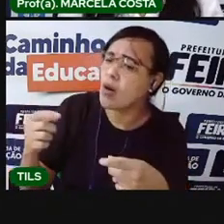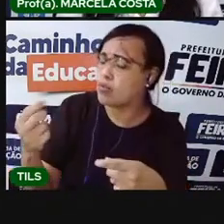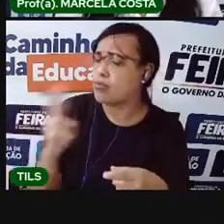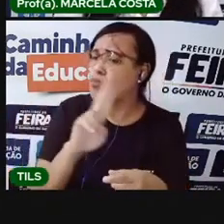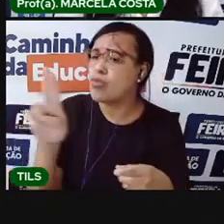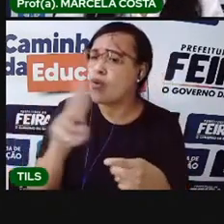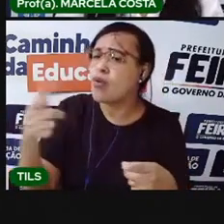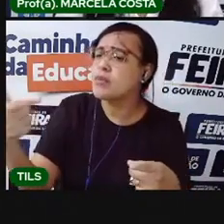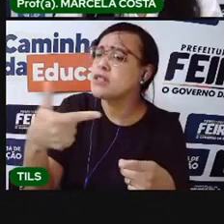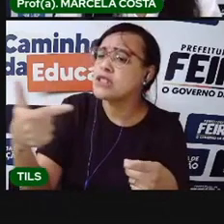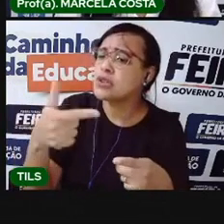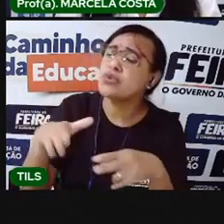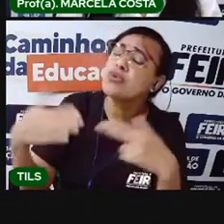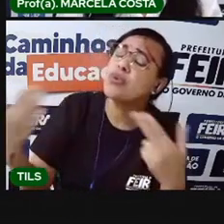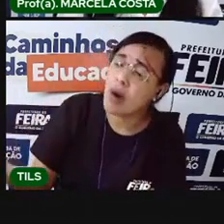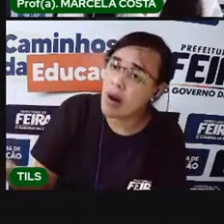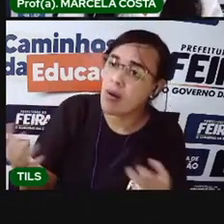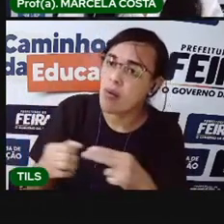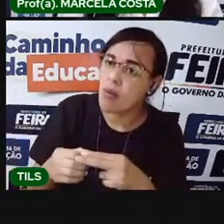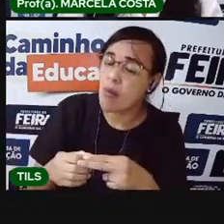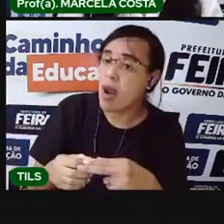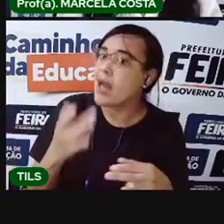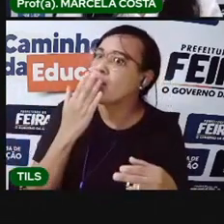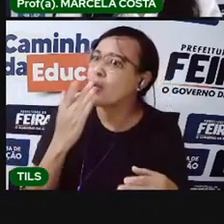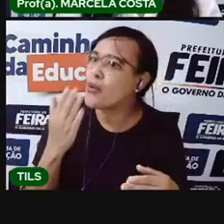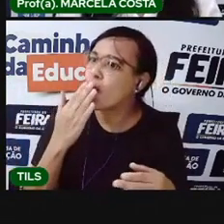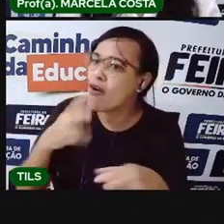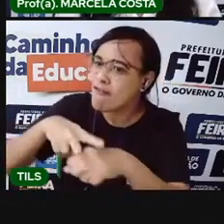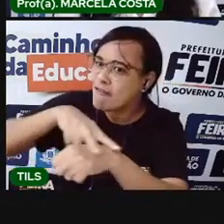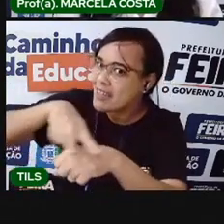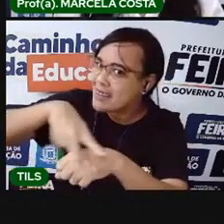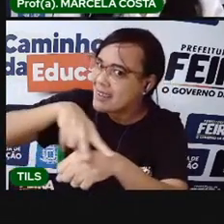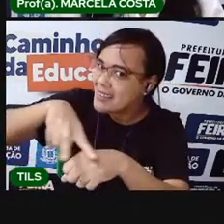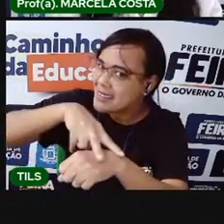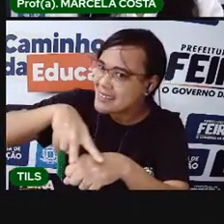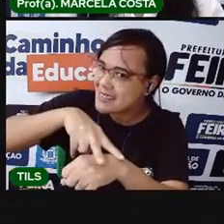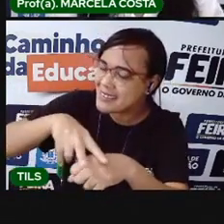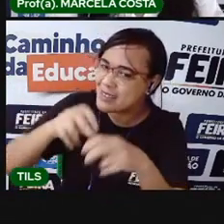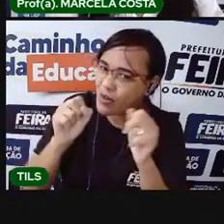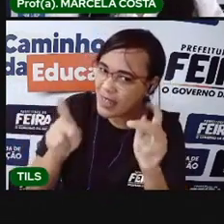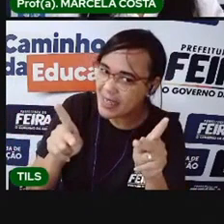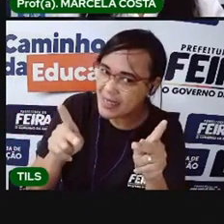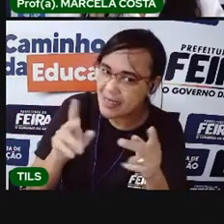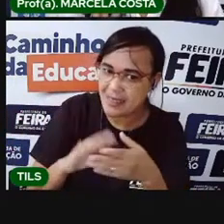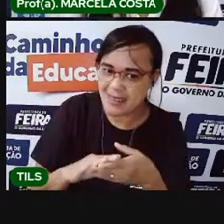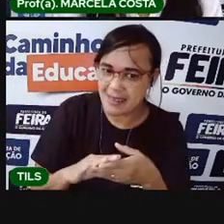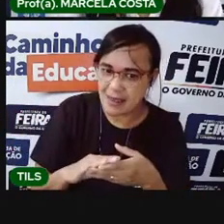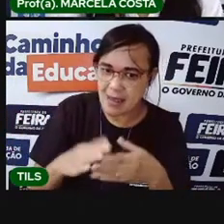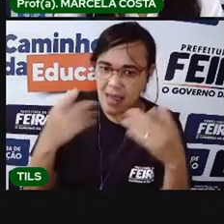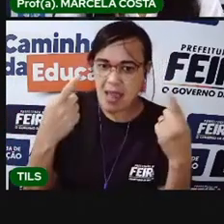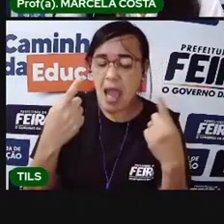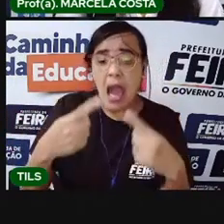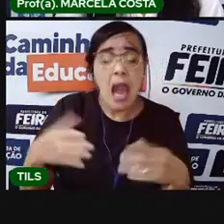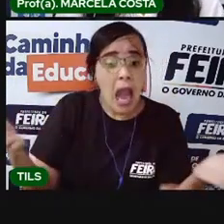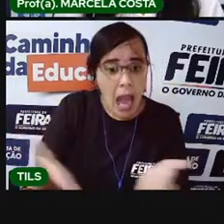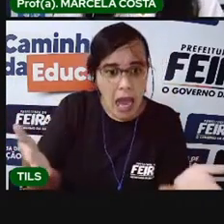pertence a ele. E aí, você vai pintar de verde. Tá certo? Agora, vamos contar? Quantas